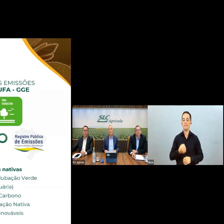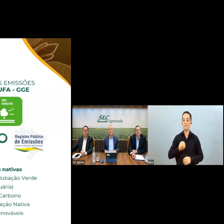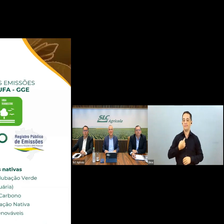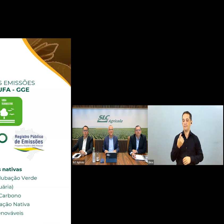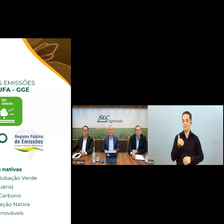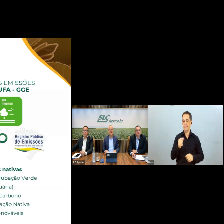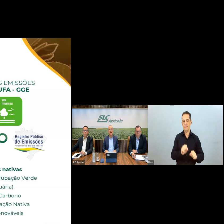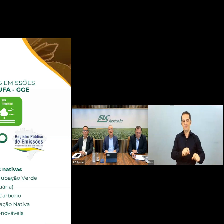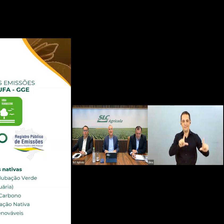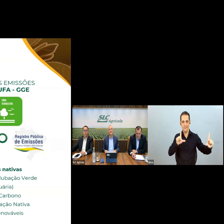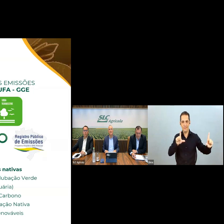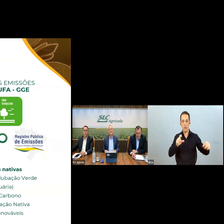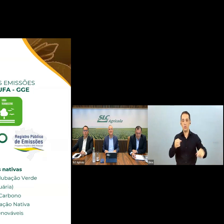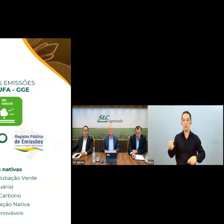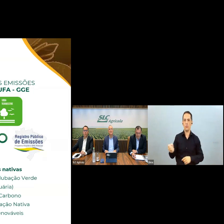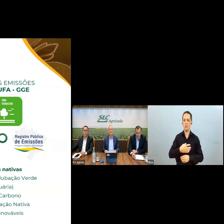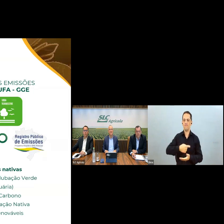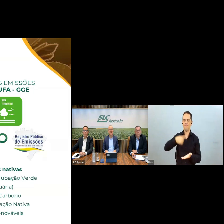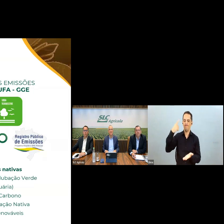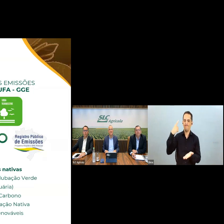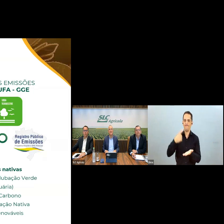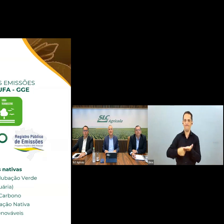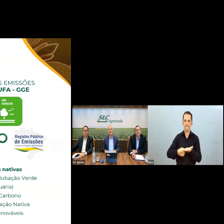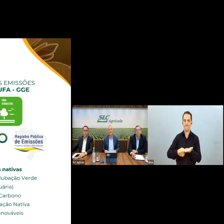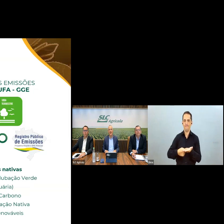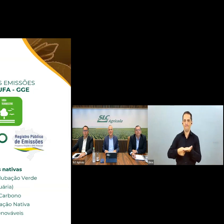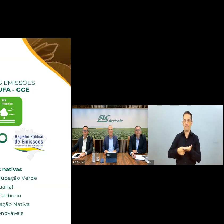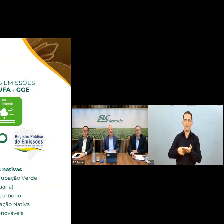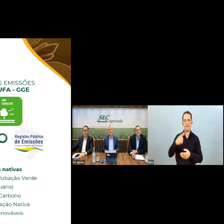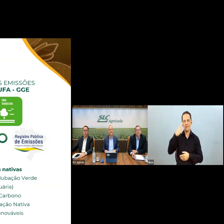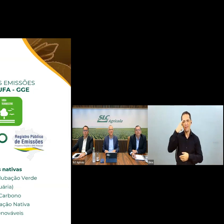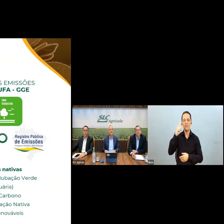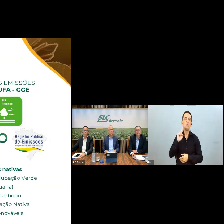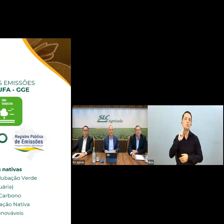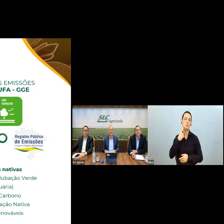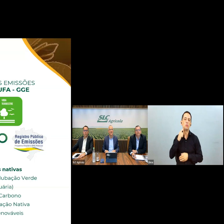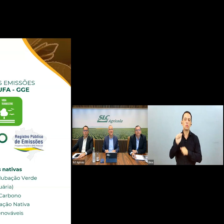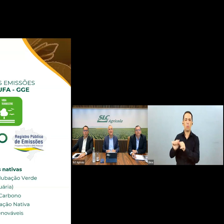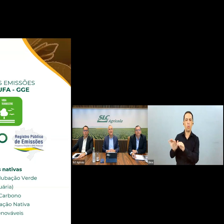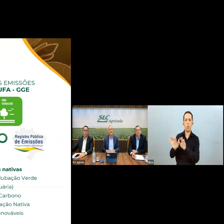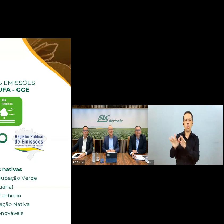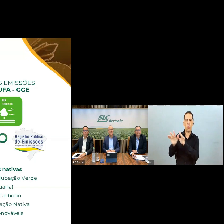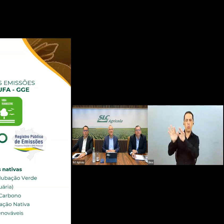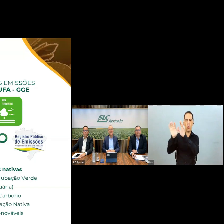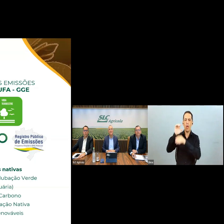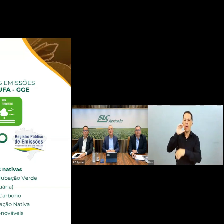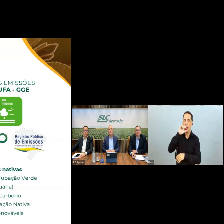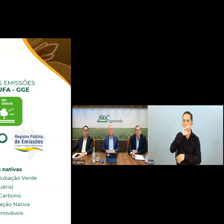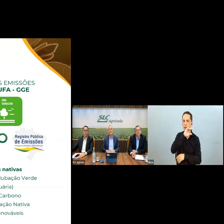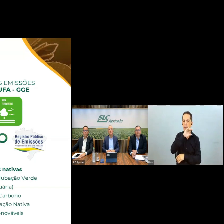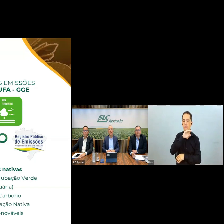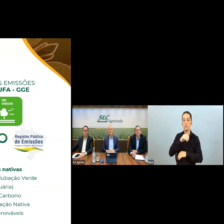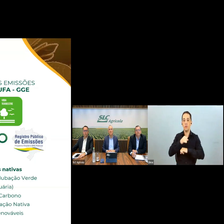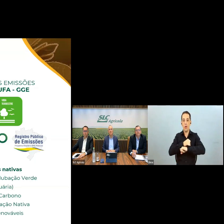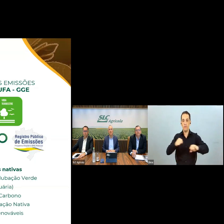novo compromisso em relação às reduções de emissões de gases efeito estufa. Nessa nova